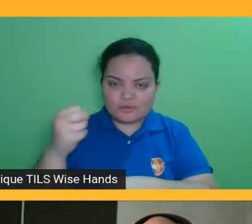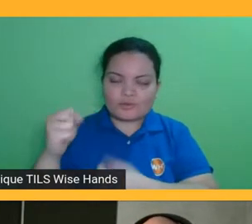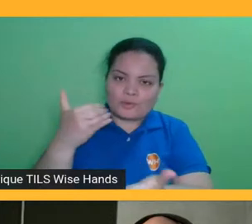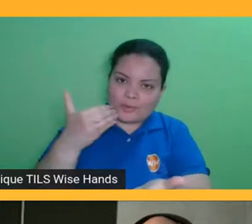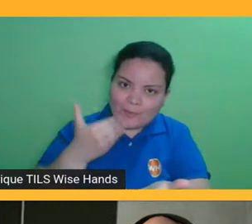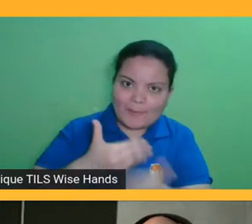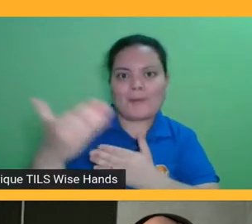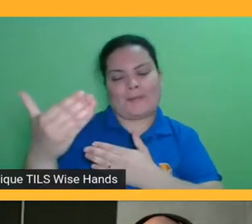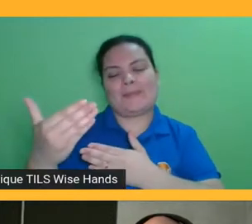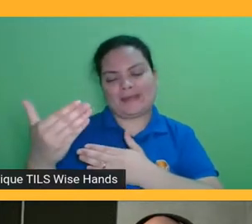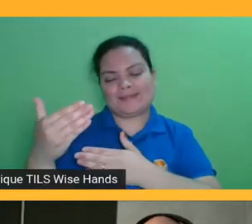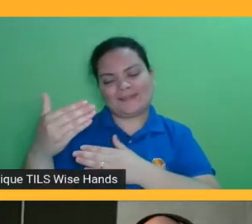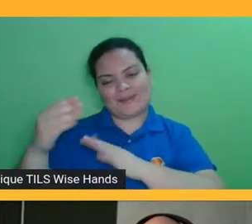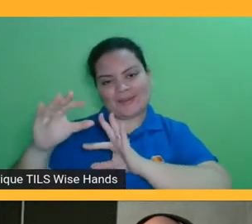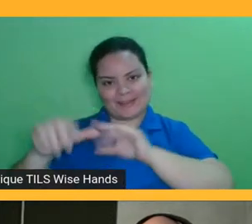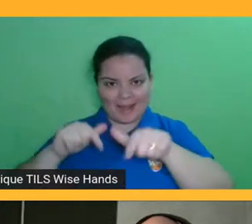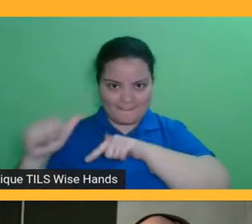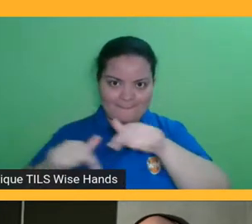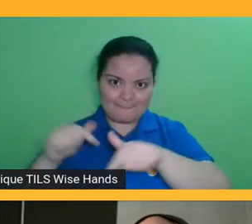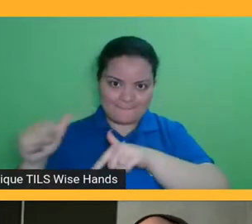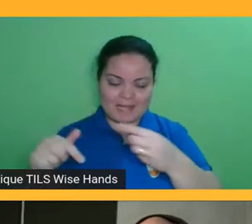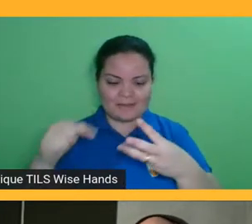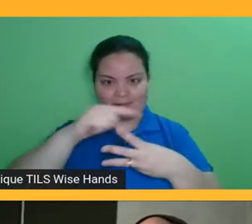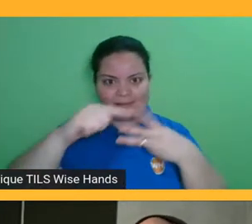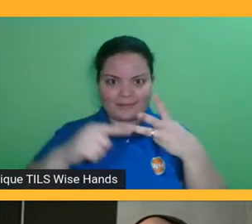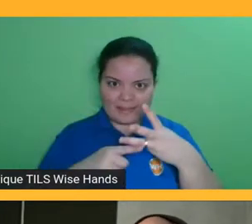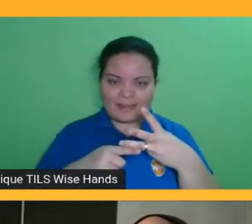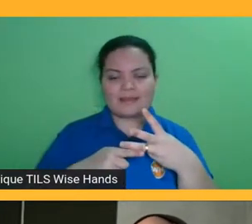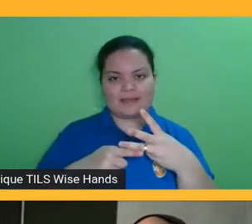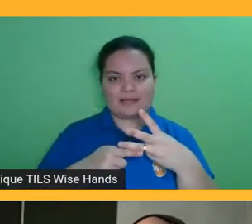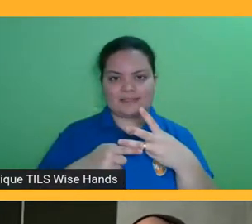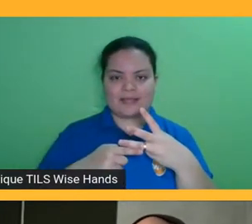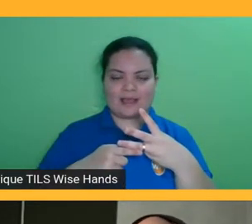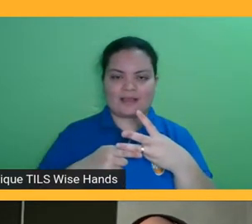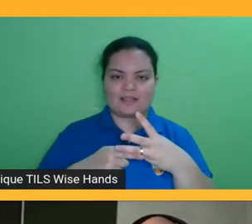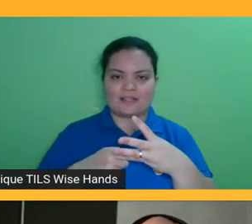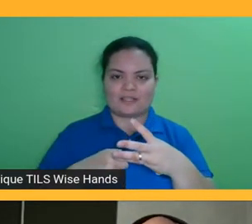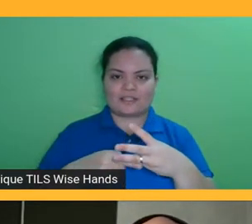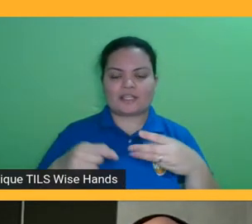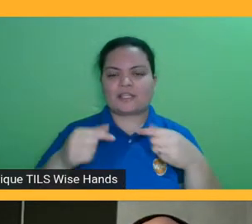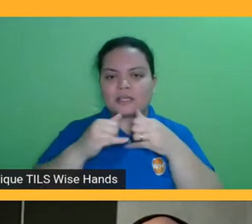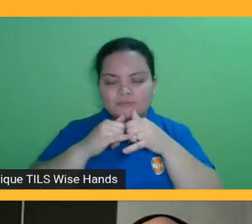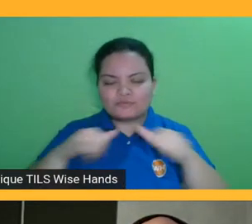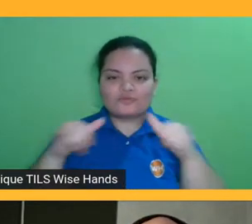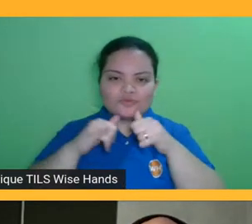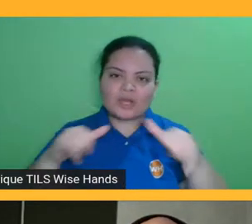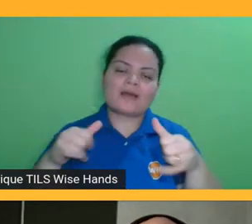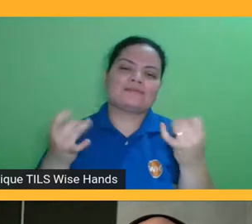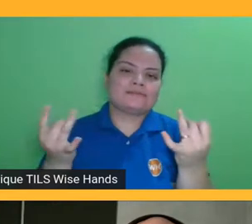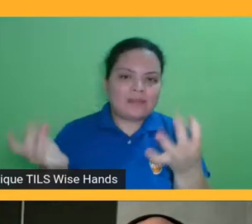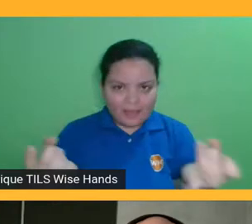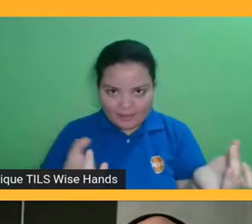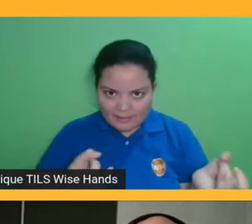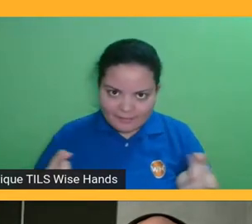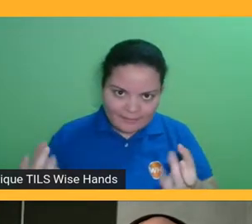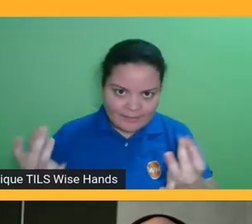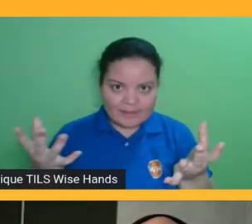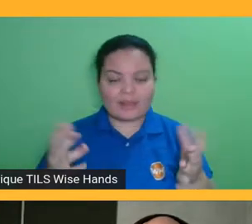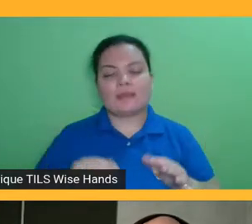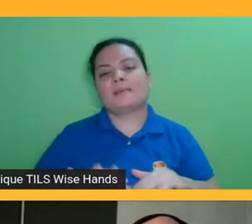três anos a gente está com esse catálogo de cem livros, então a escolha dos livros é um pouco diferente,